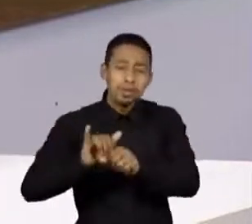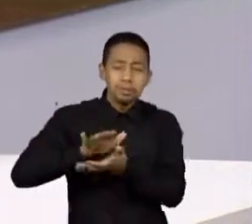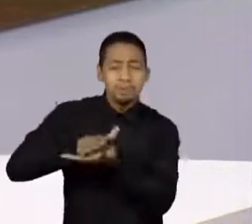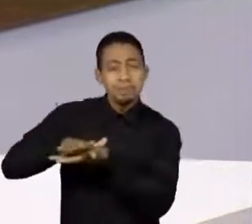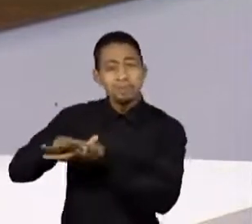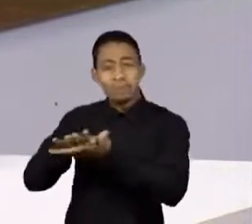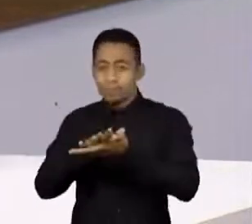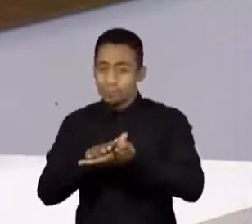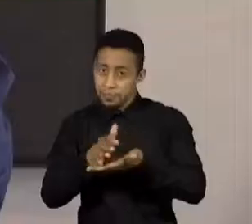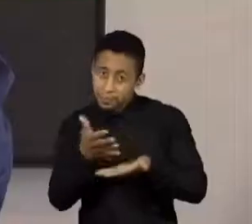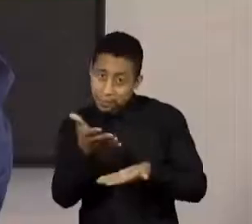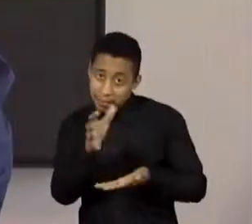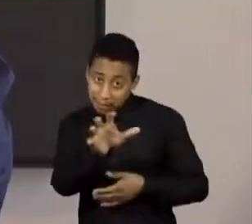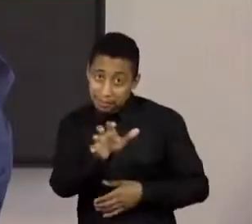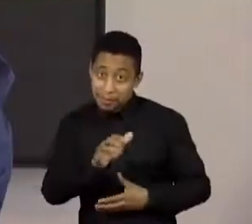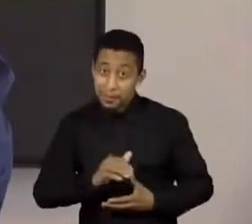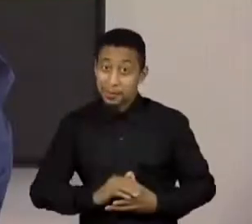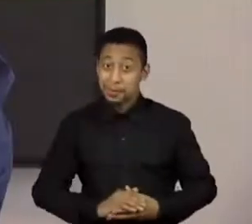para passar as suas mensagens?